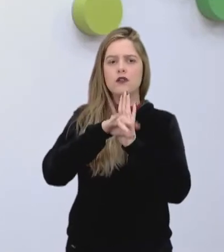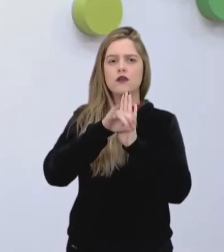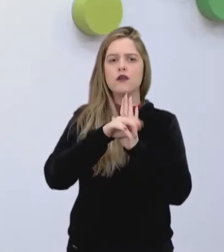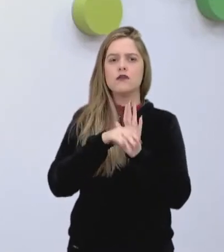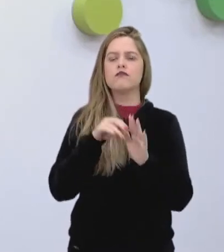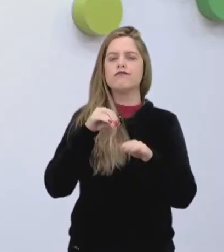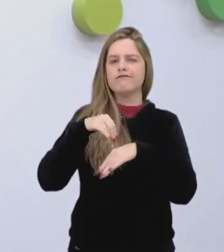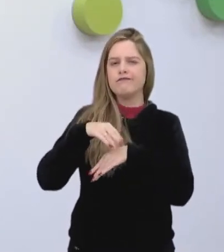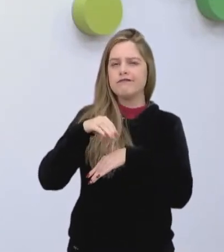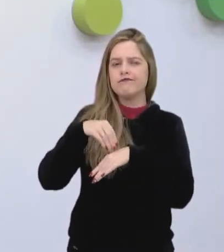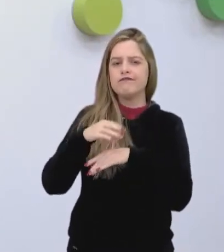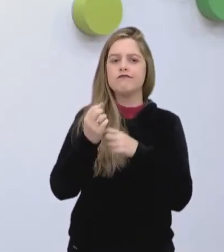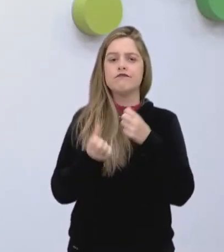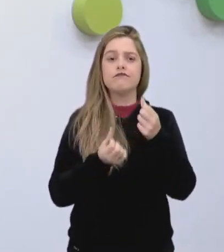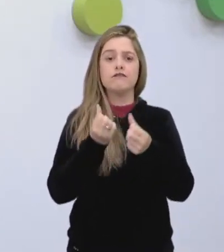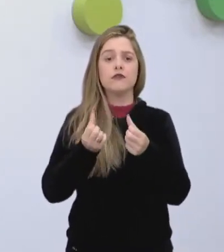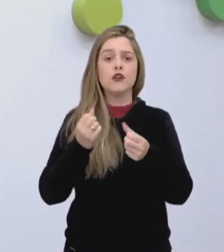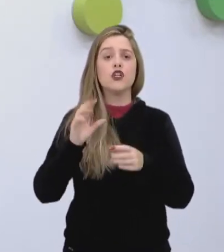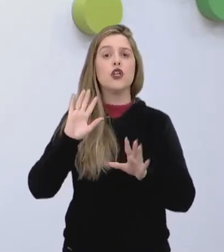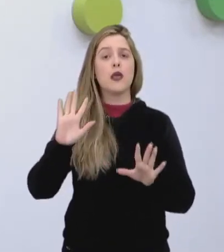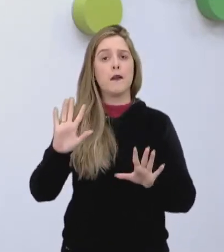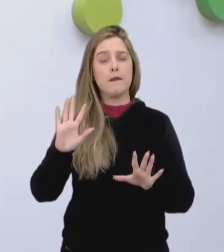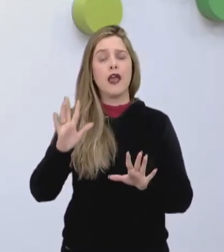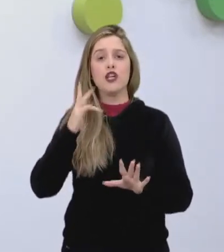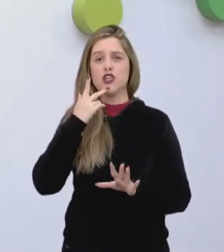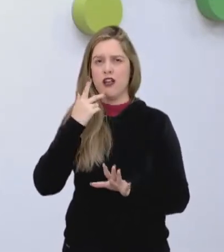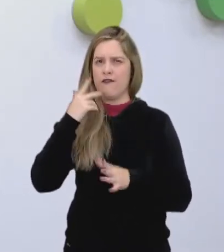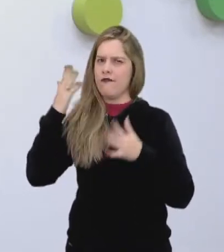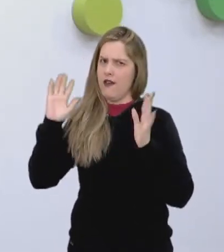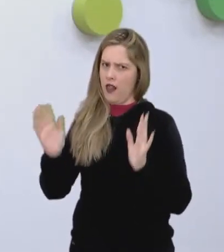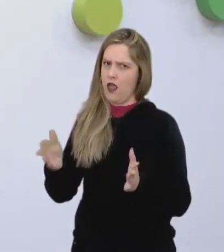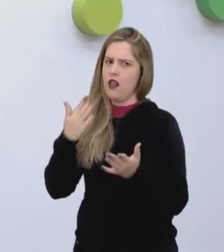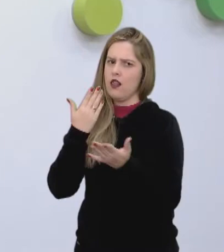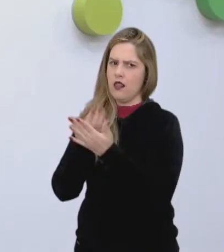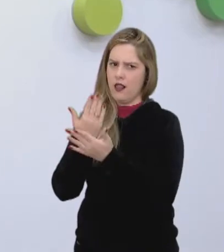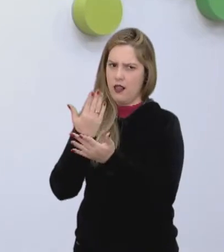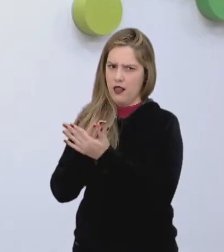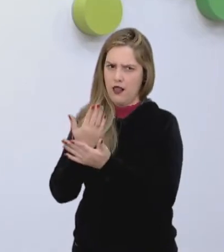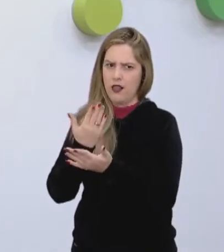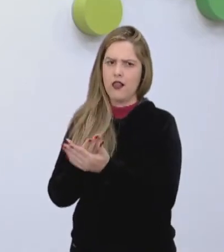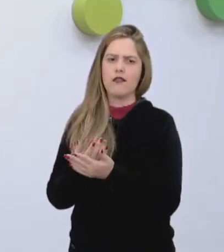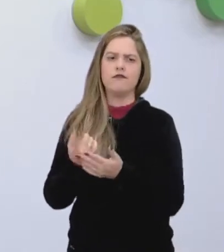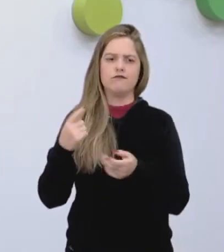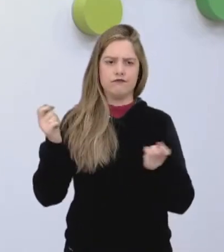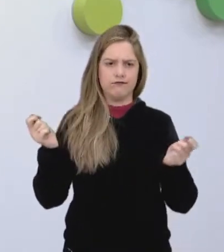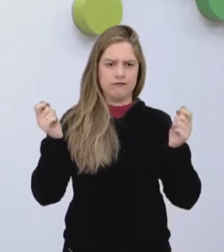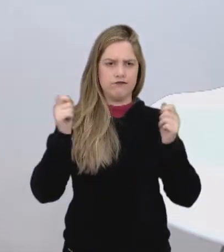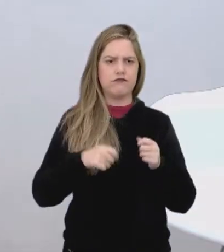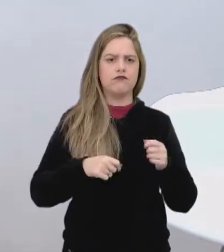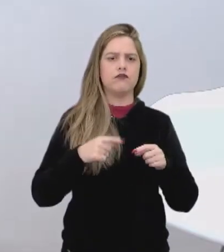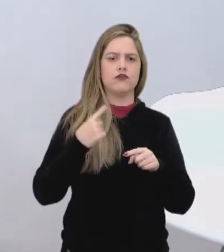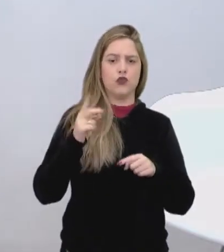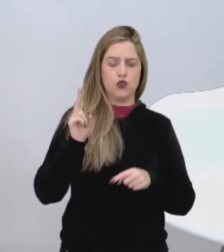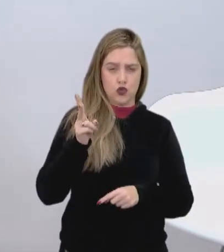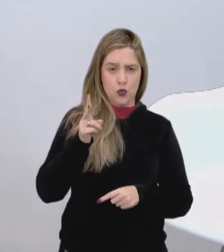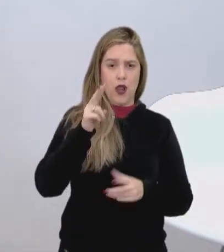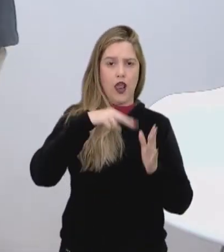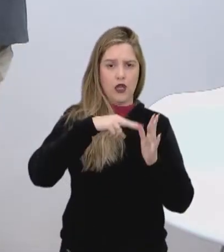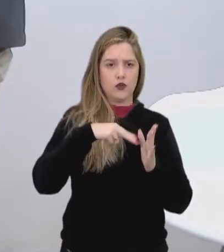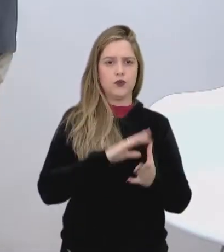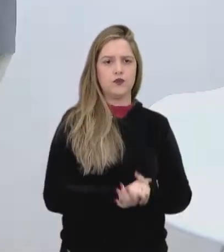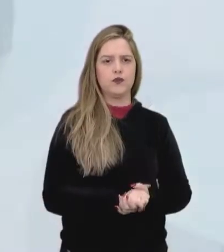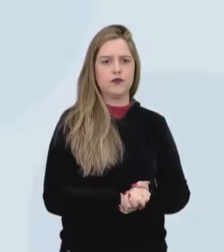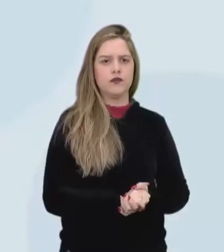de capitalismo, mas eu já abri a aula falando que caminhamos para o pós-capitalismo. Continua lendo, professora.